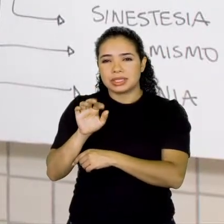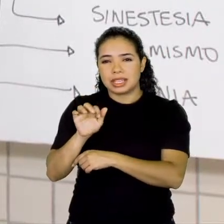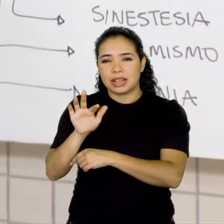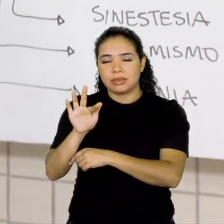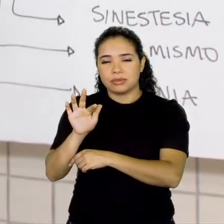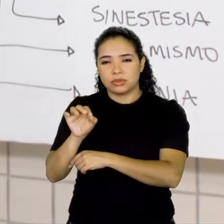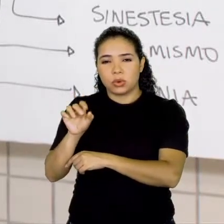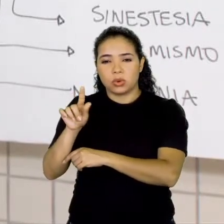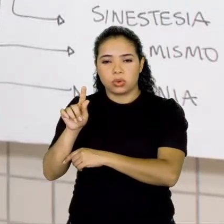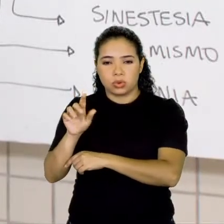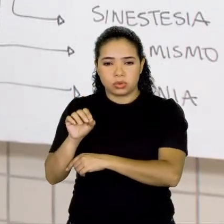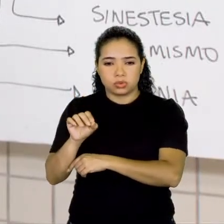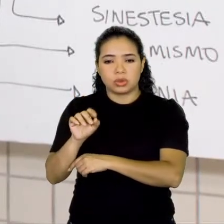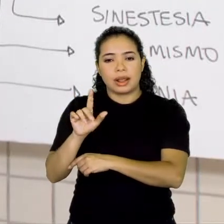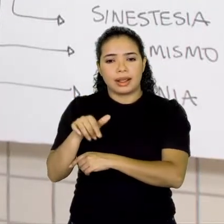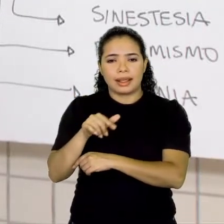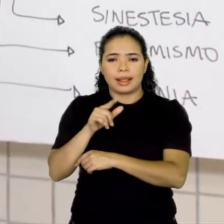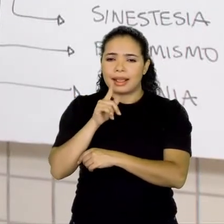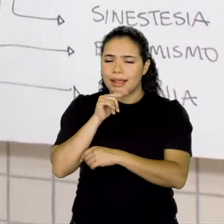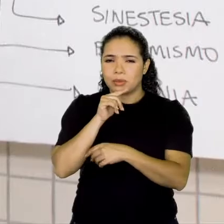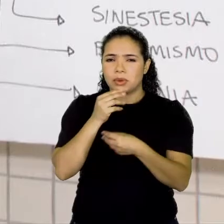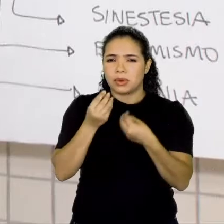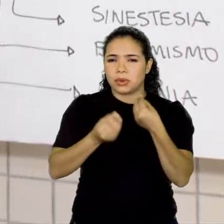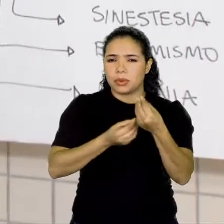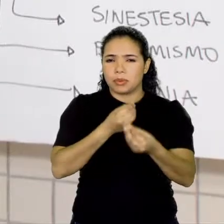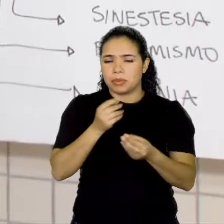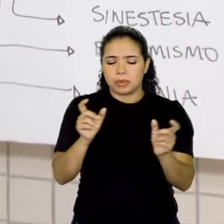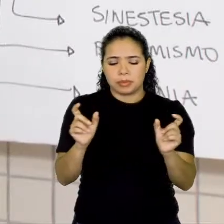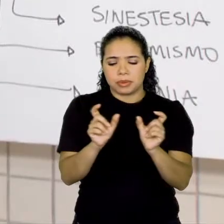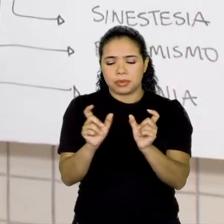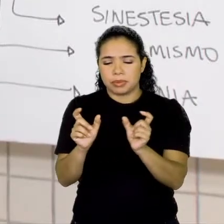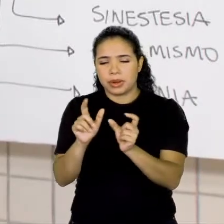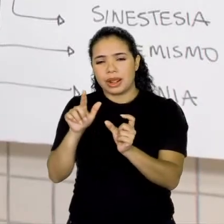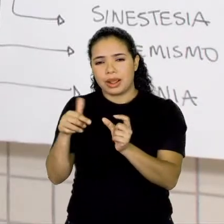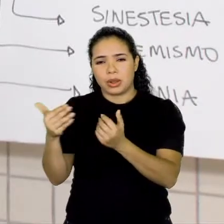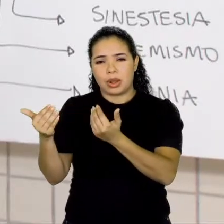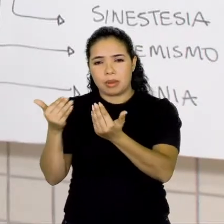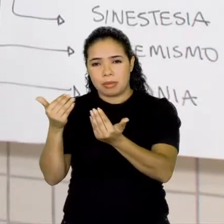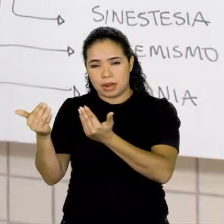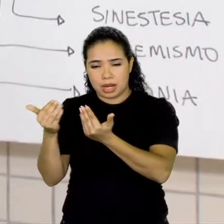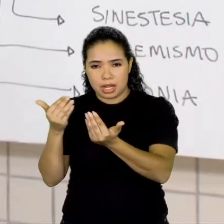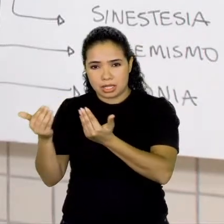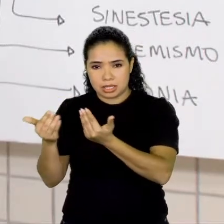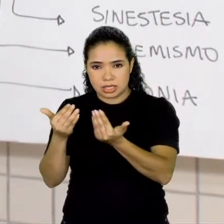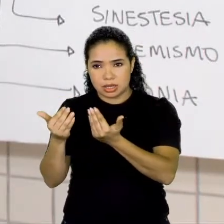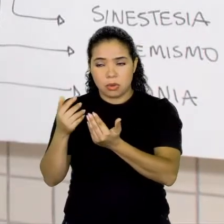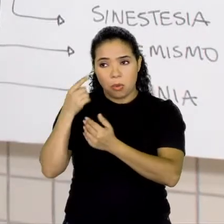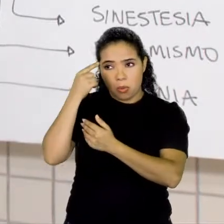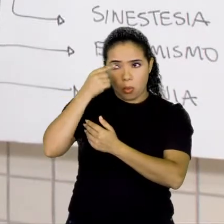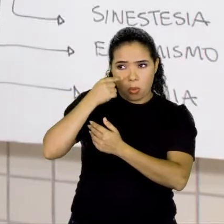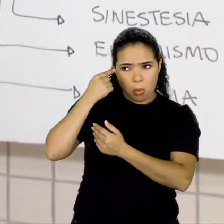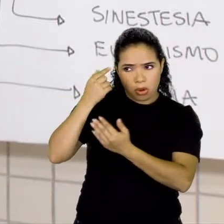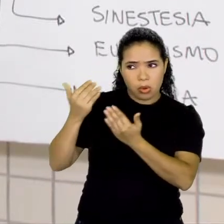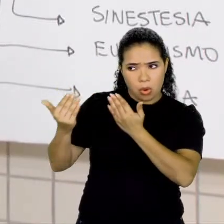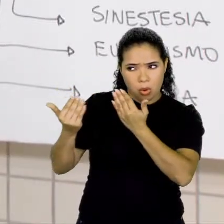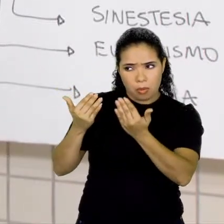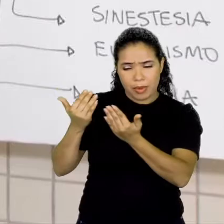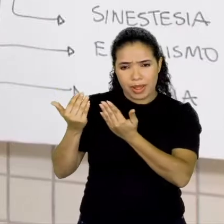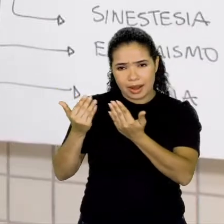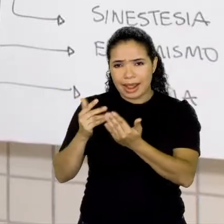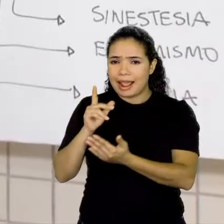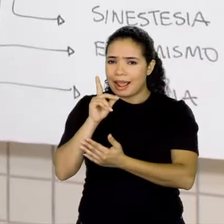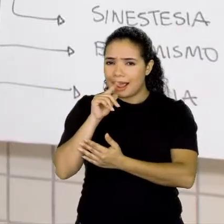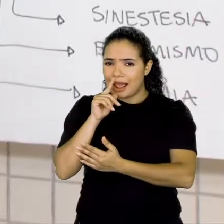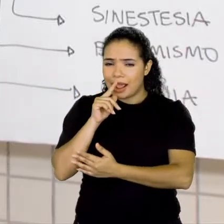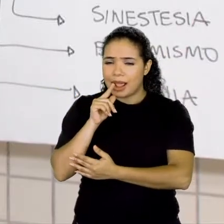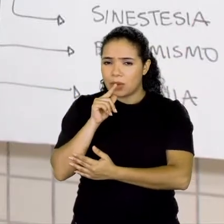conectivo como, que é uma conjunção comparativa, né, para comparar com a água de Botafogo. Então, sempre que